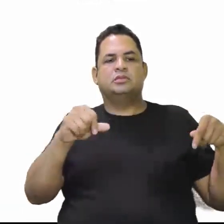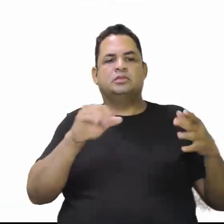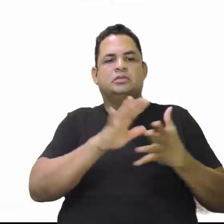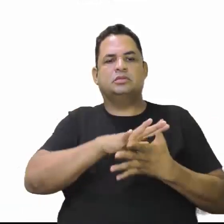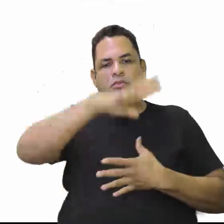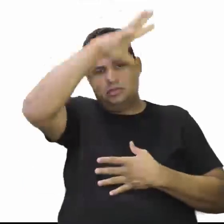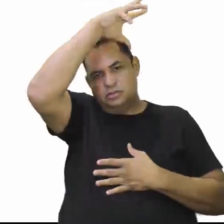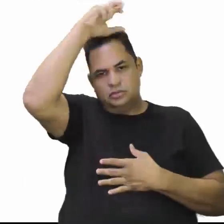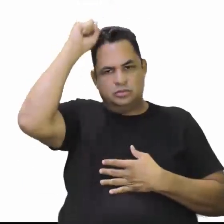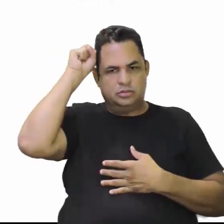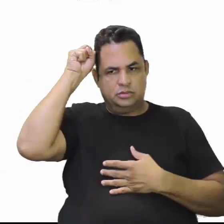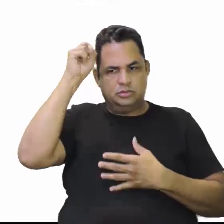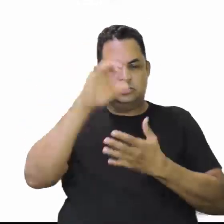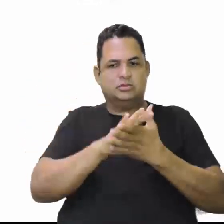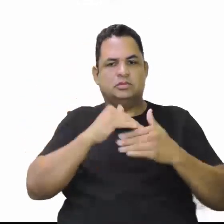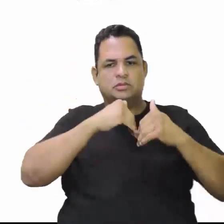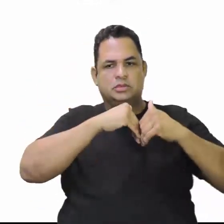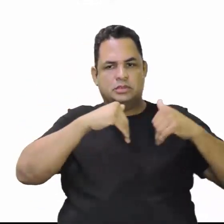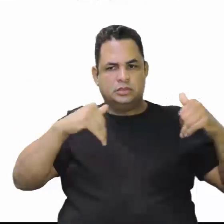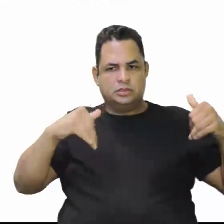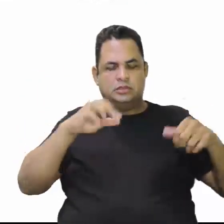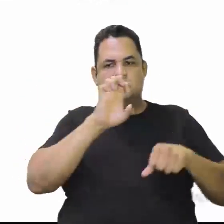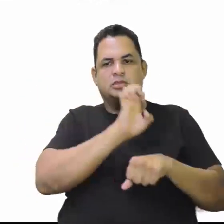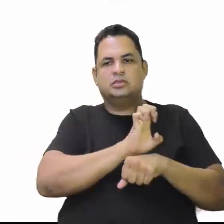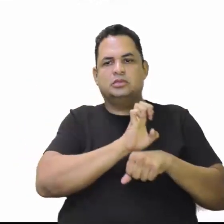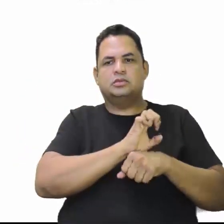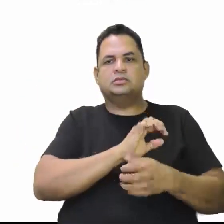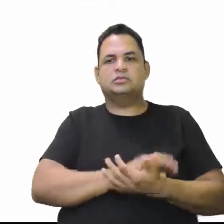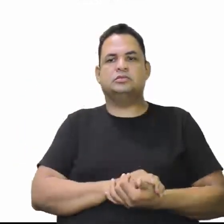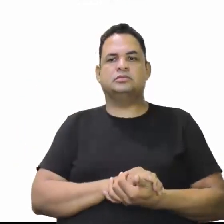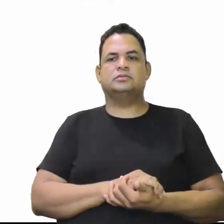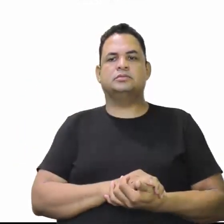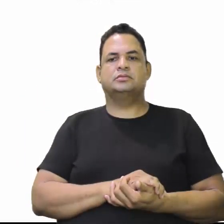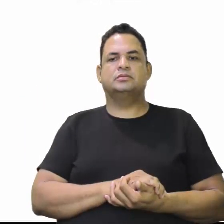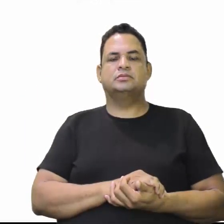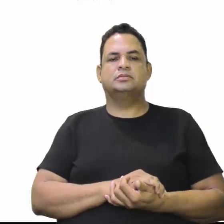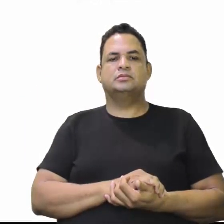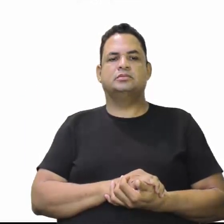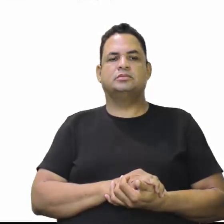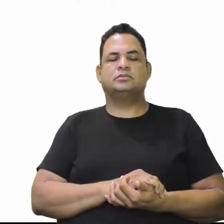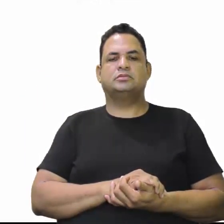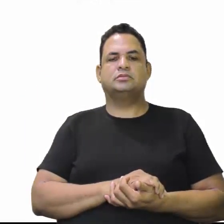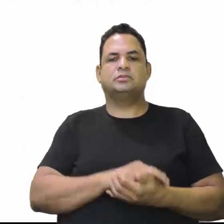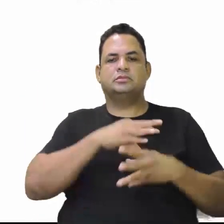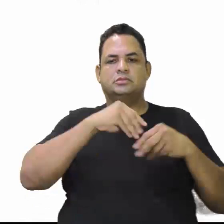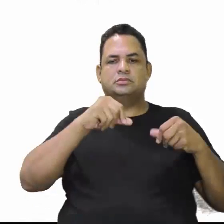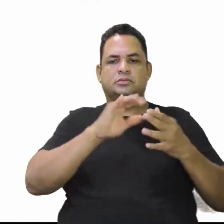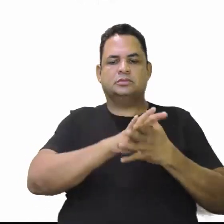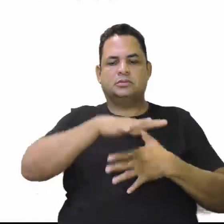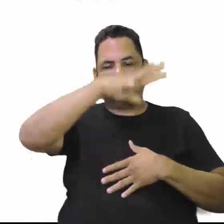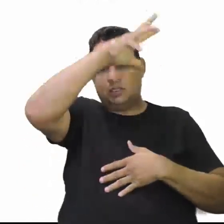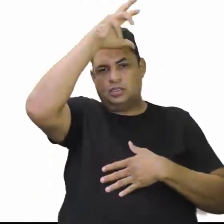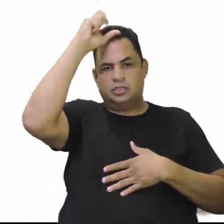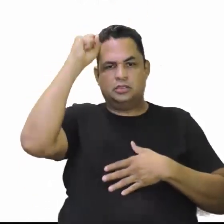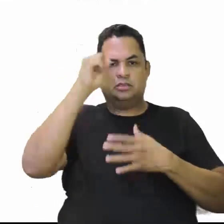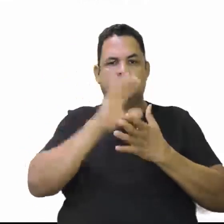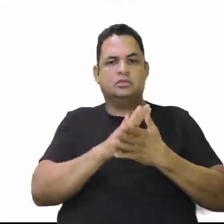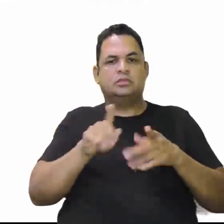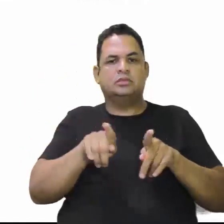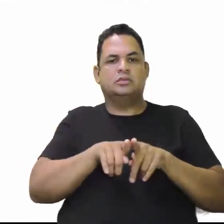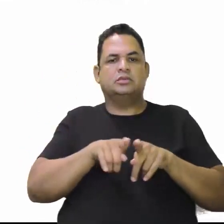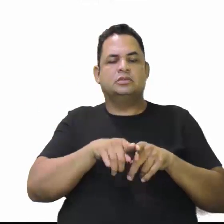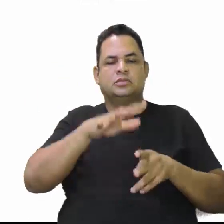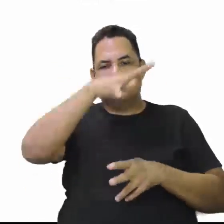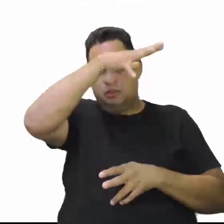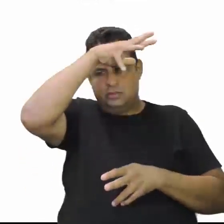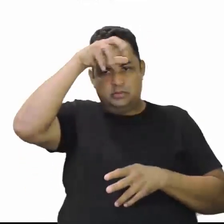Amazonas. Então, aqui, essa parte aqui, terras do Amazonas e terras do